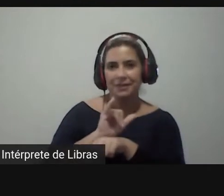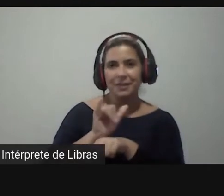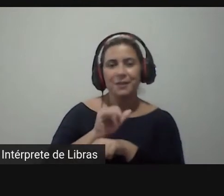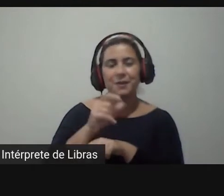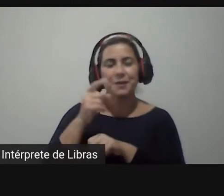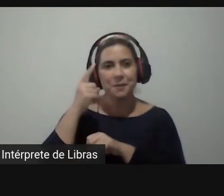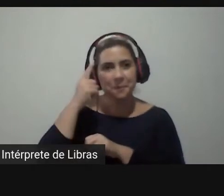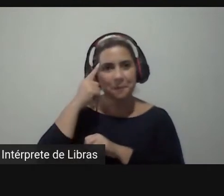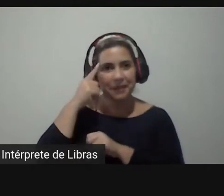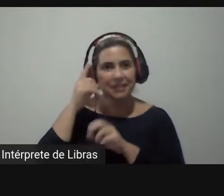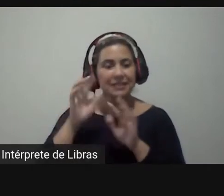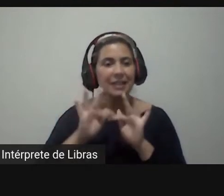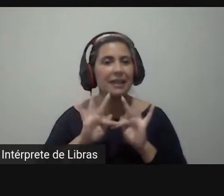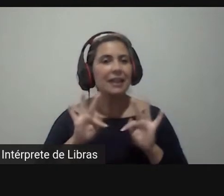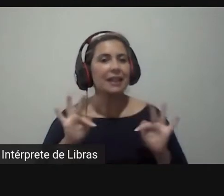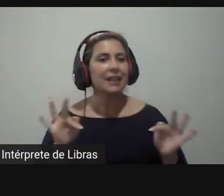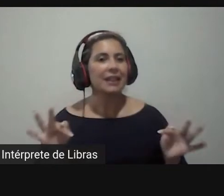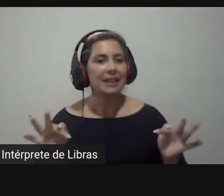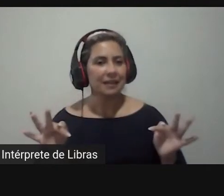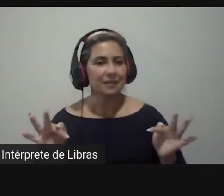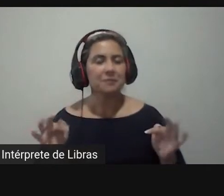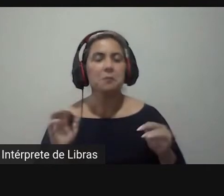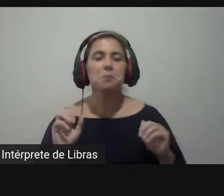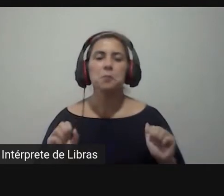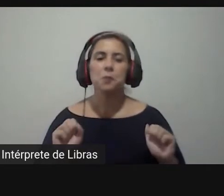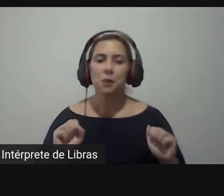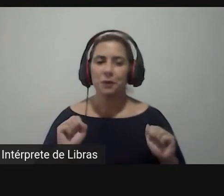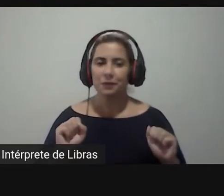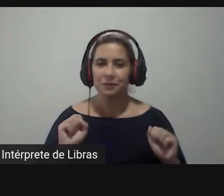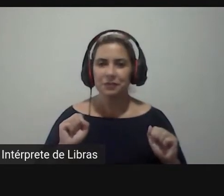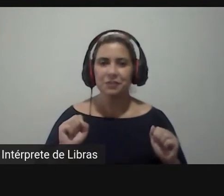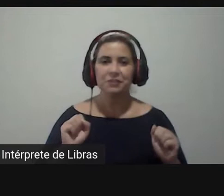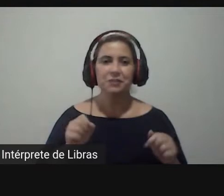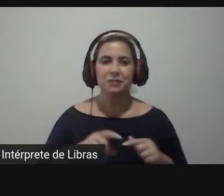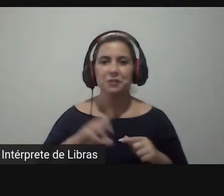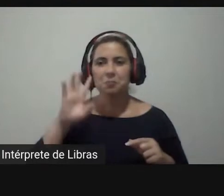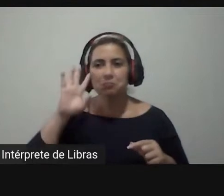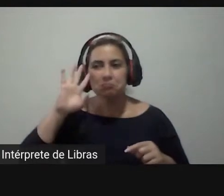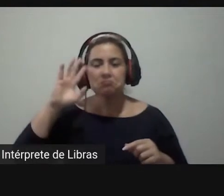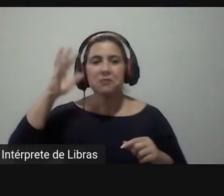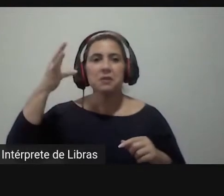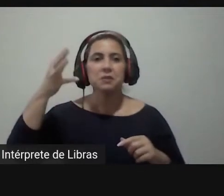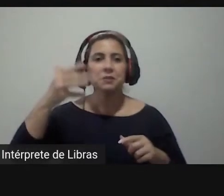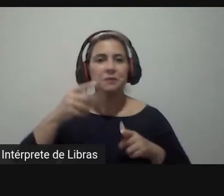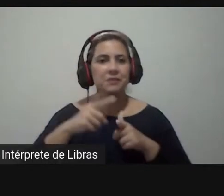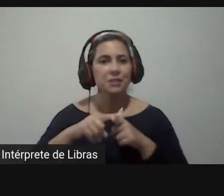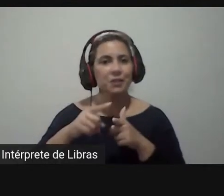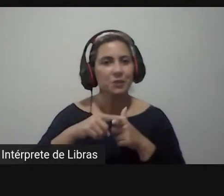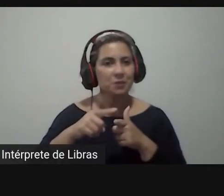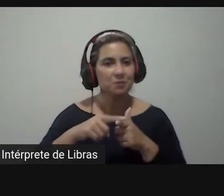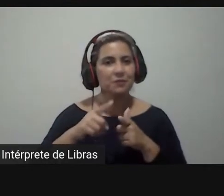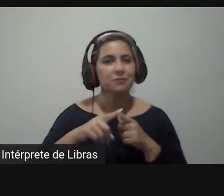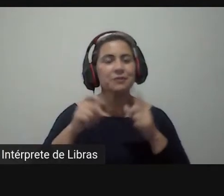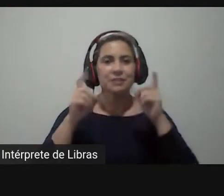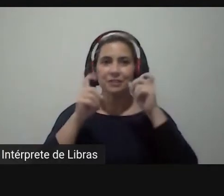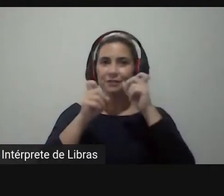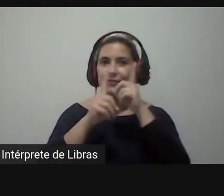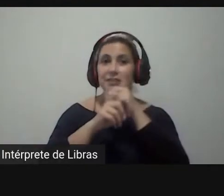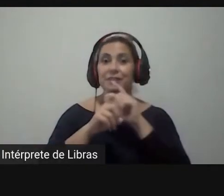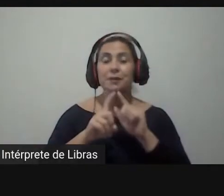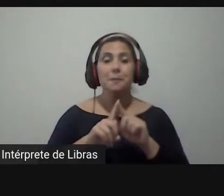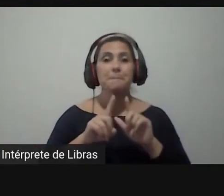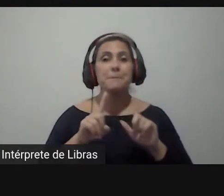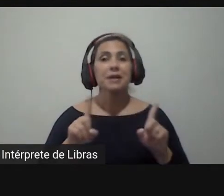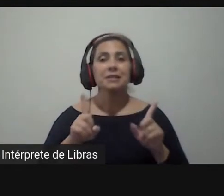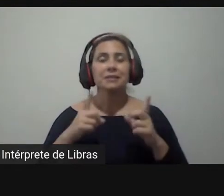simples pode viabilizar resolver o problema de situações complexas entretanto ela